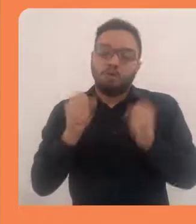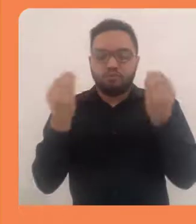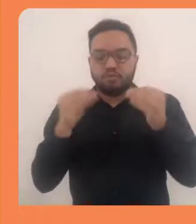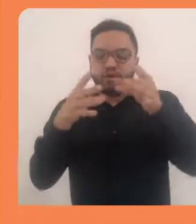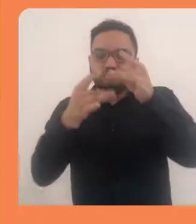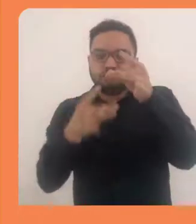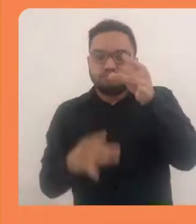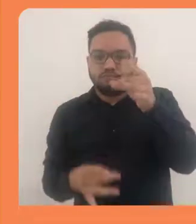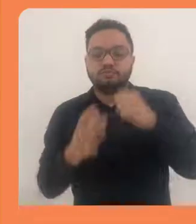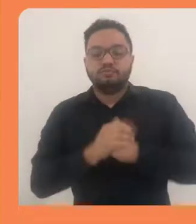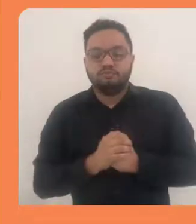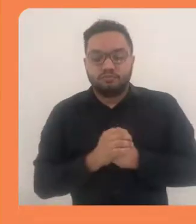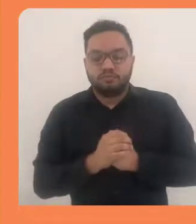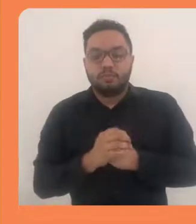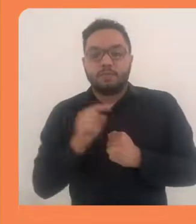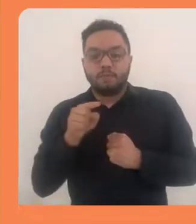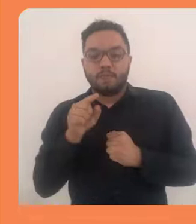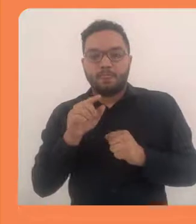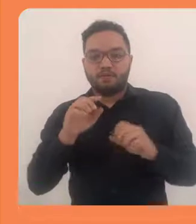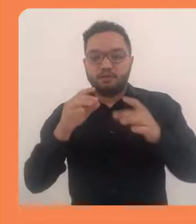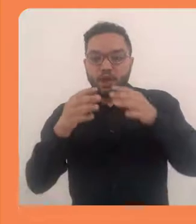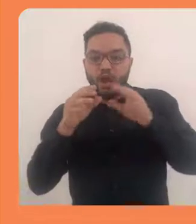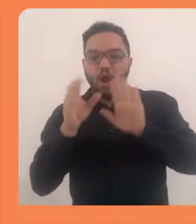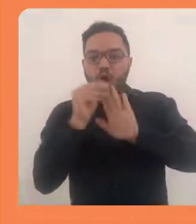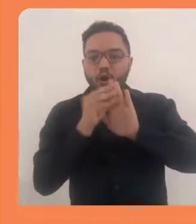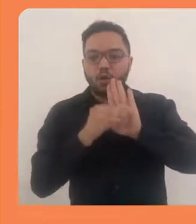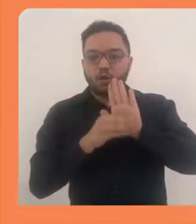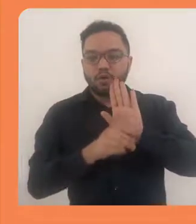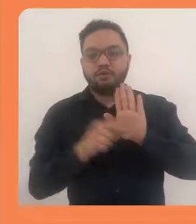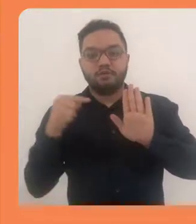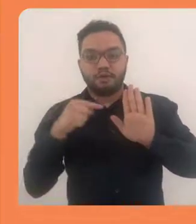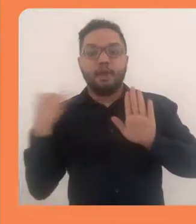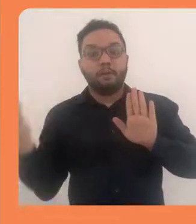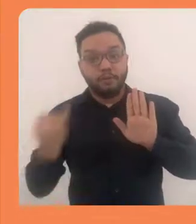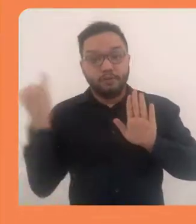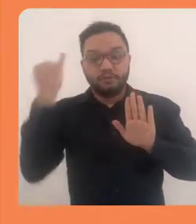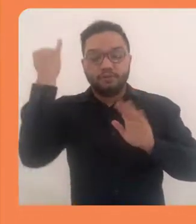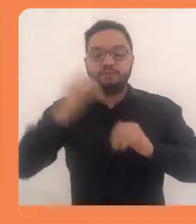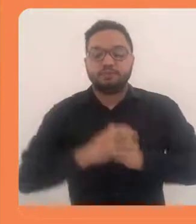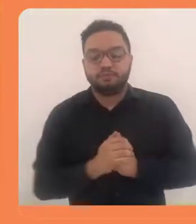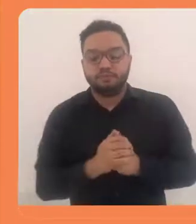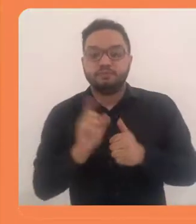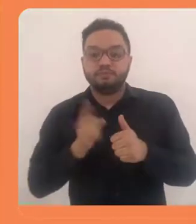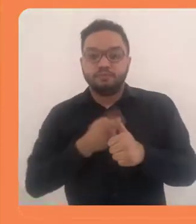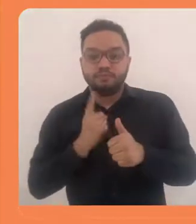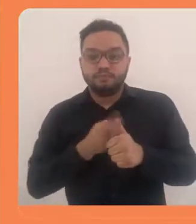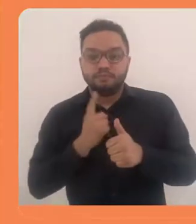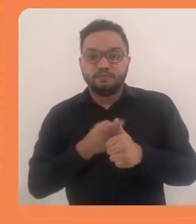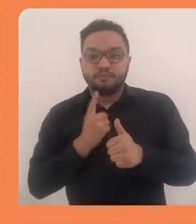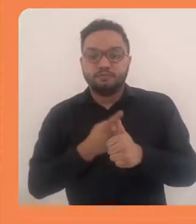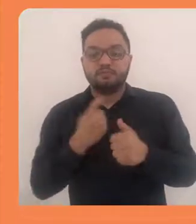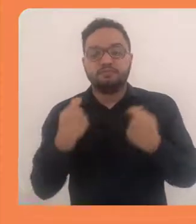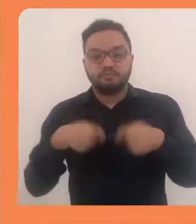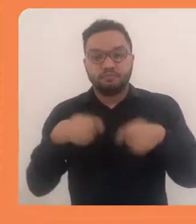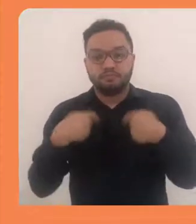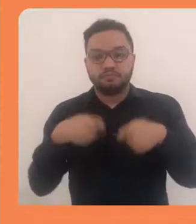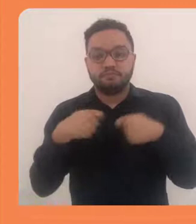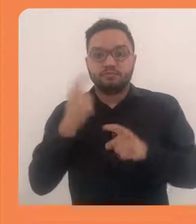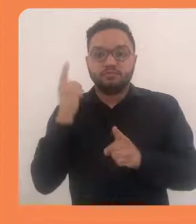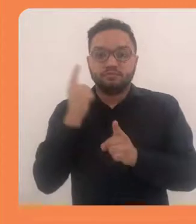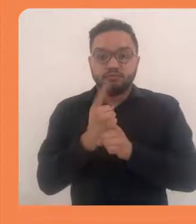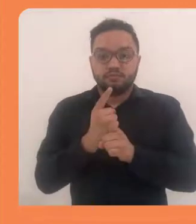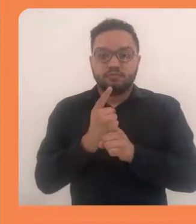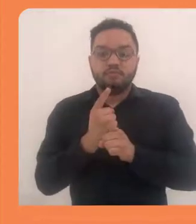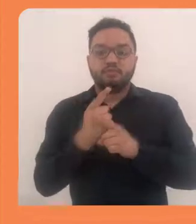de Vetores. Então, você pode dar uma descrição, e aqui na parte do